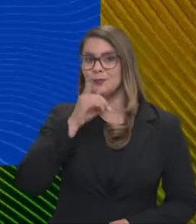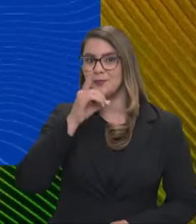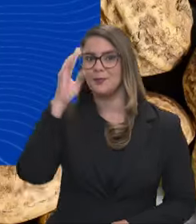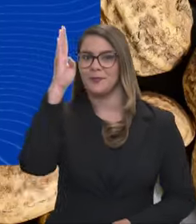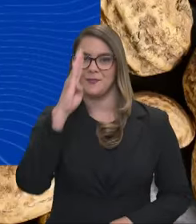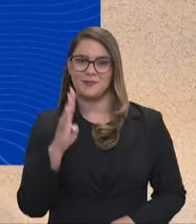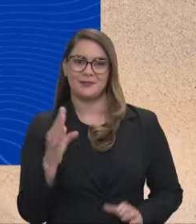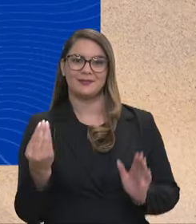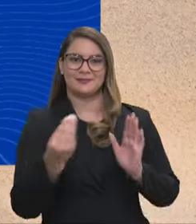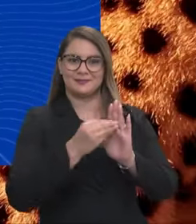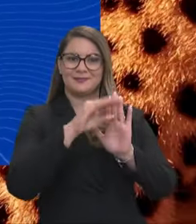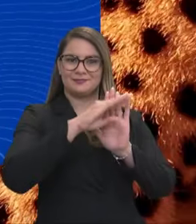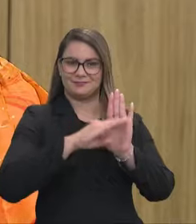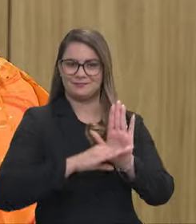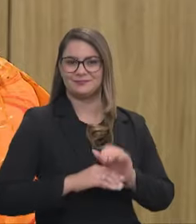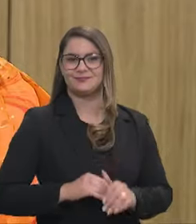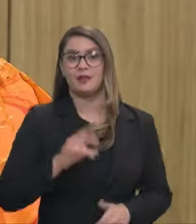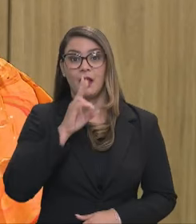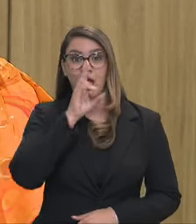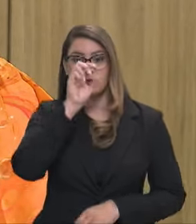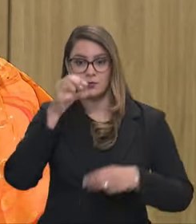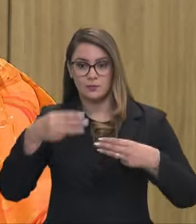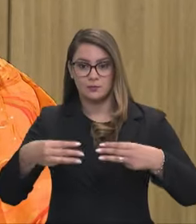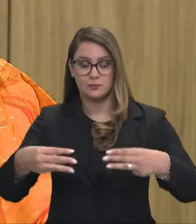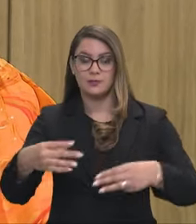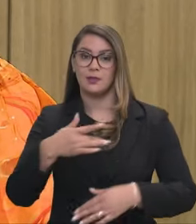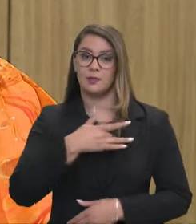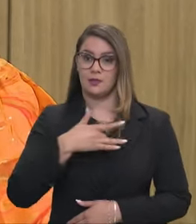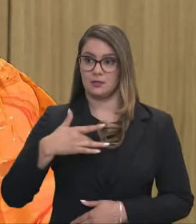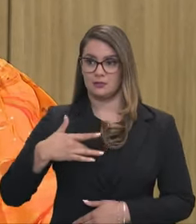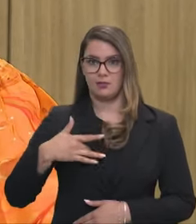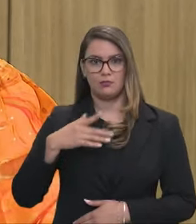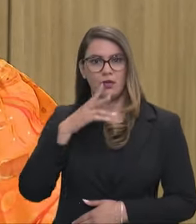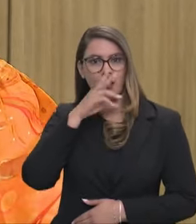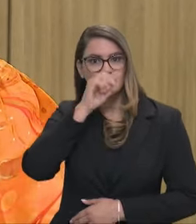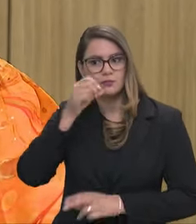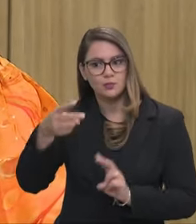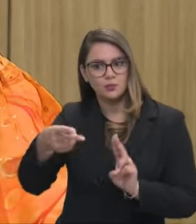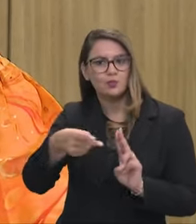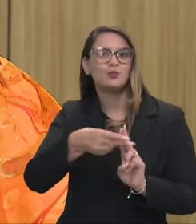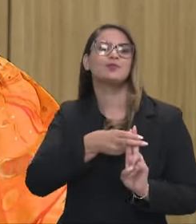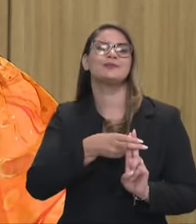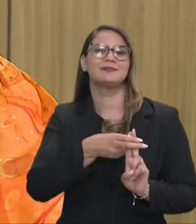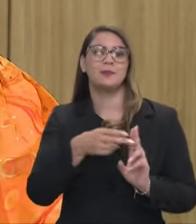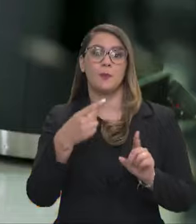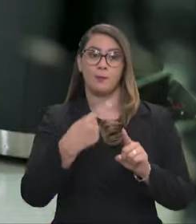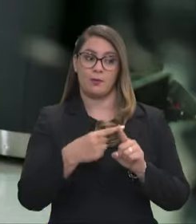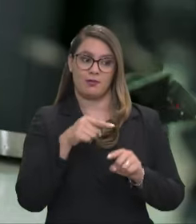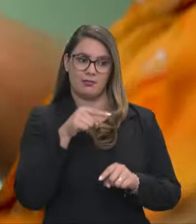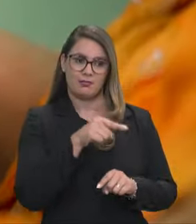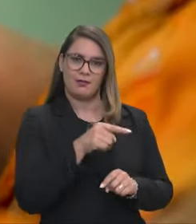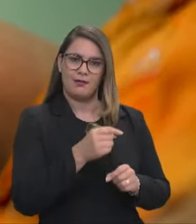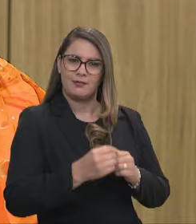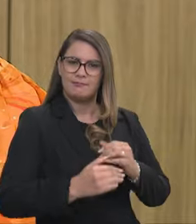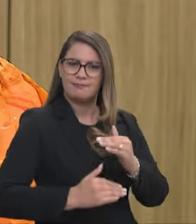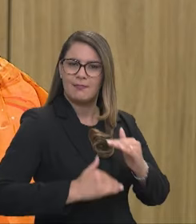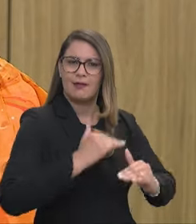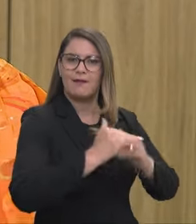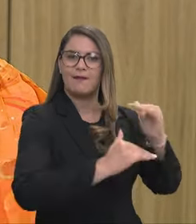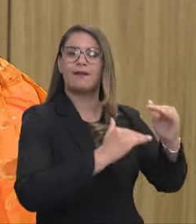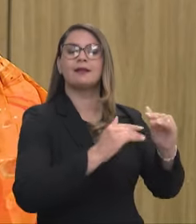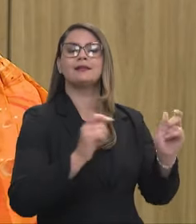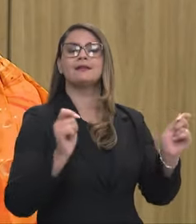Domingo no Brasil em pauta. A força do Ministério da Saúde está na força do SUS, porque só a partir da sua